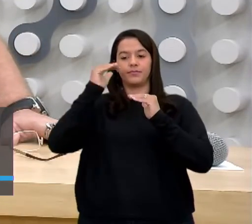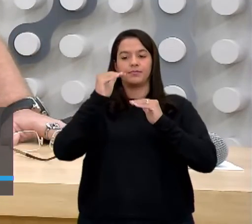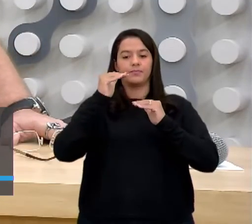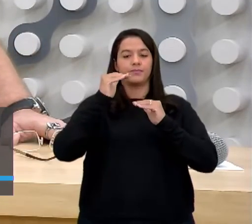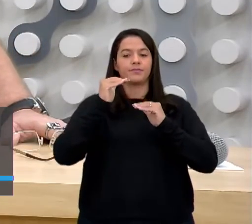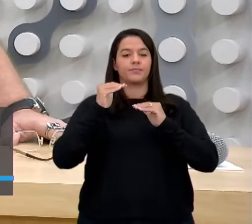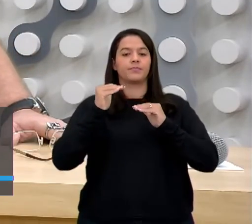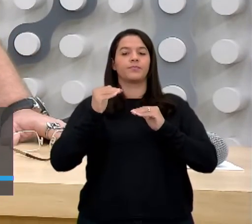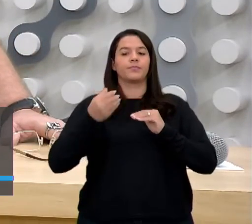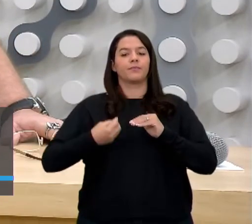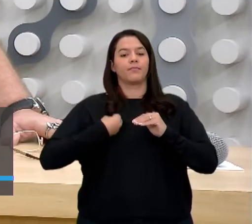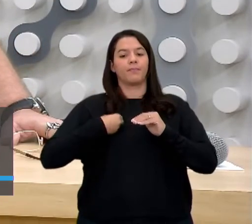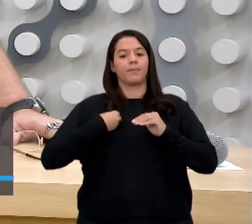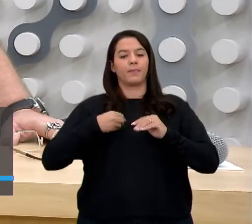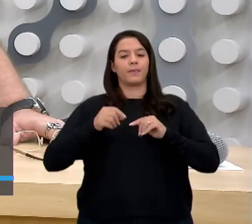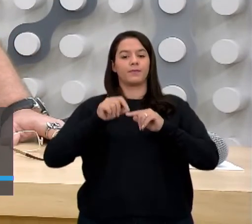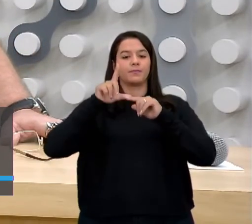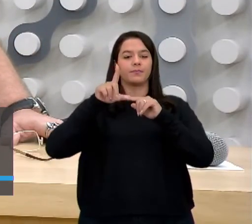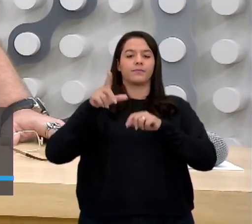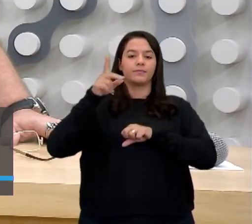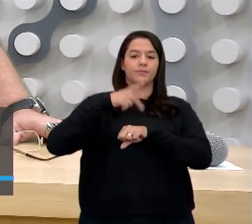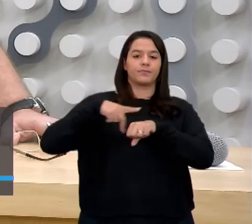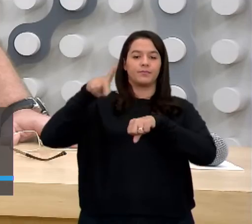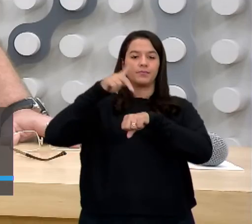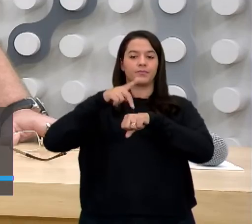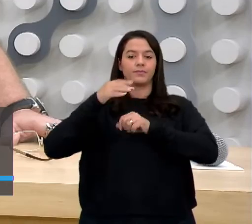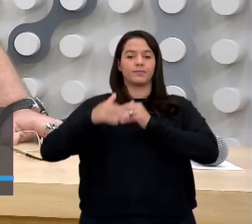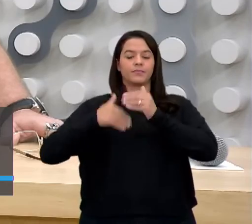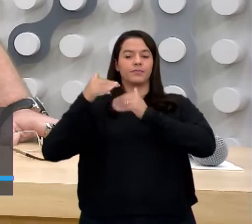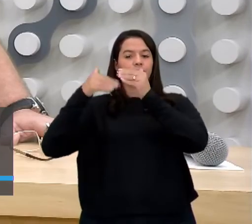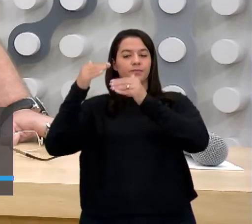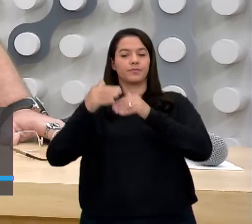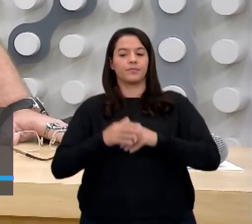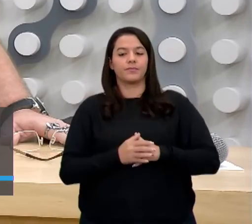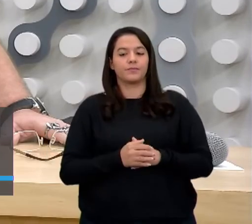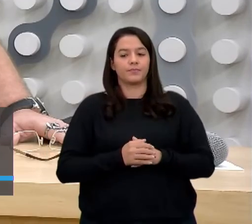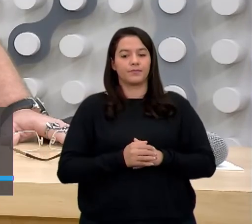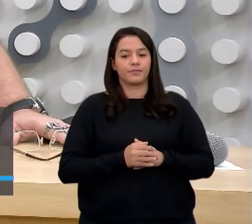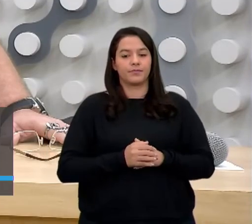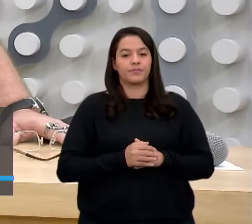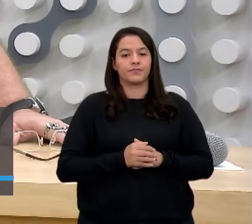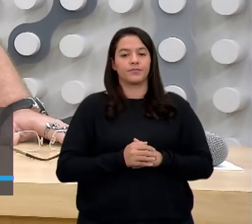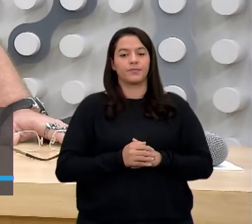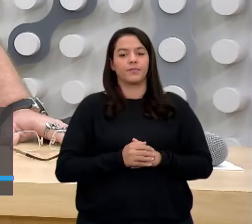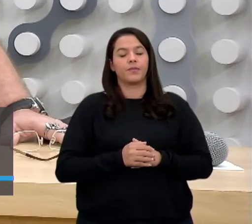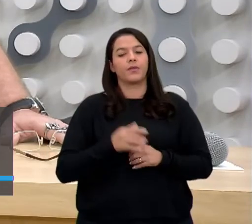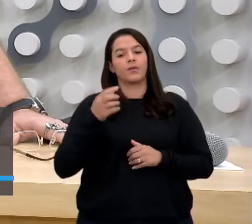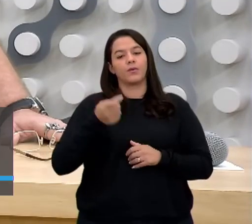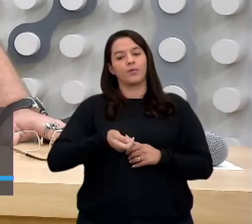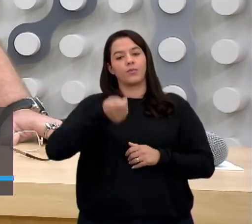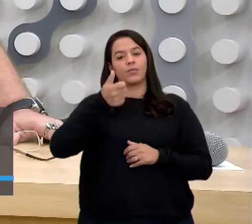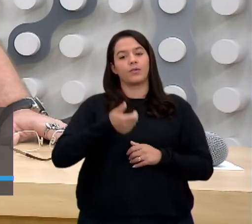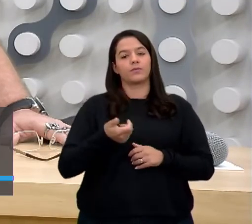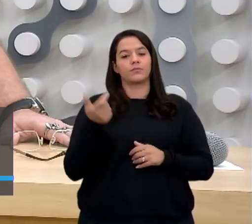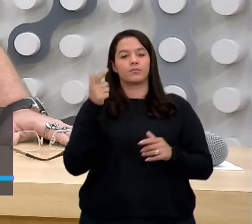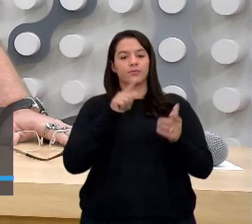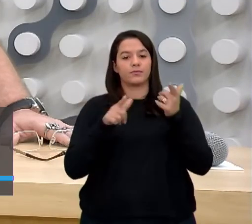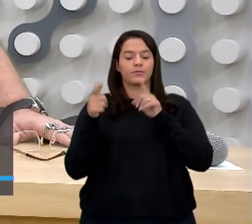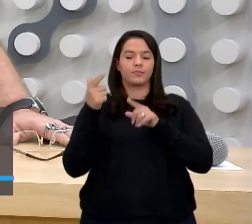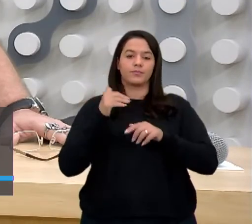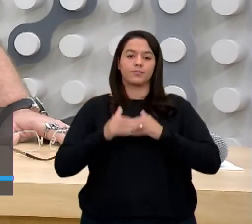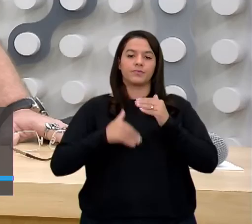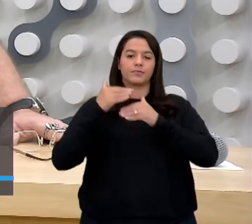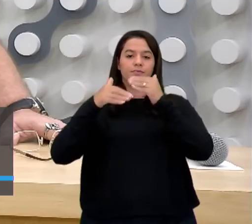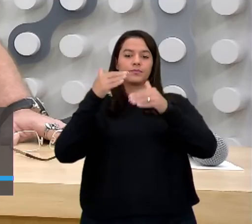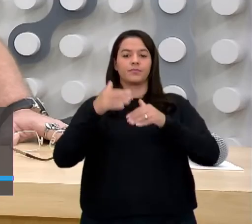de expectativa de vida de países desenvolvidos, né, quase chegando aí nos desenvolvidos,